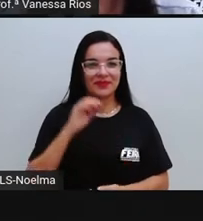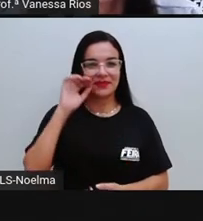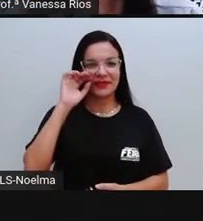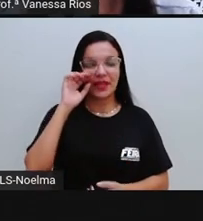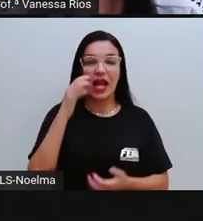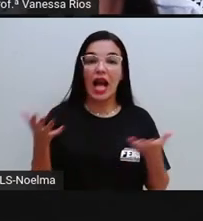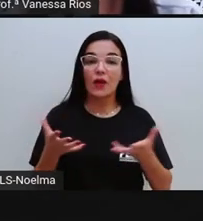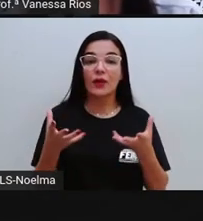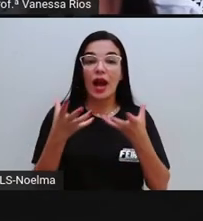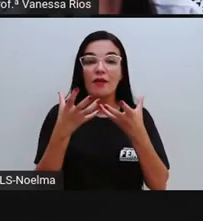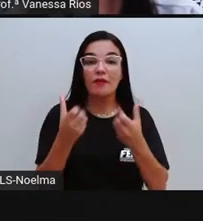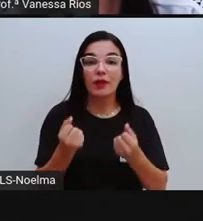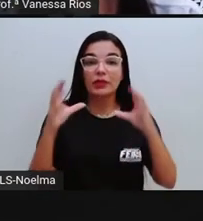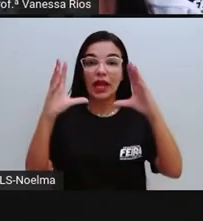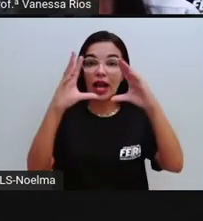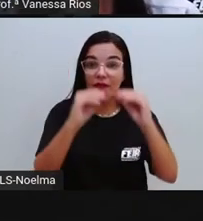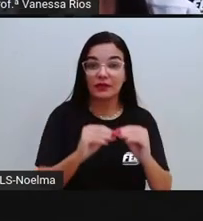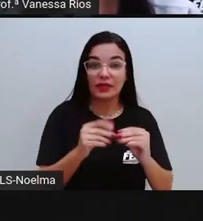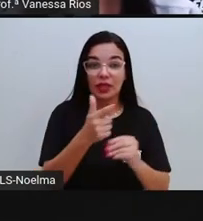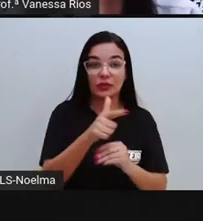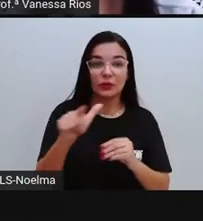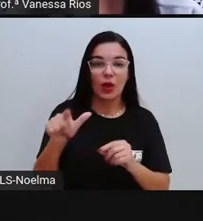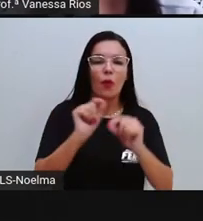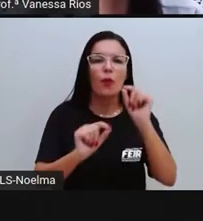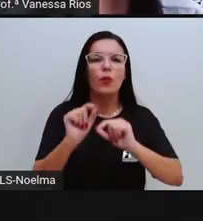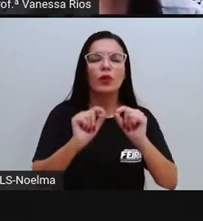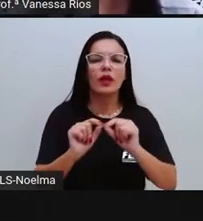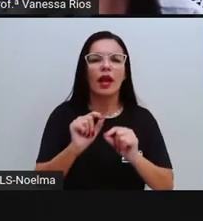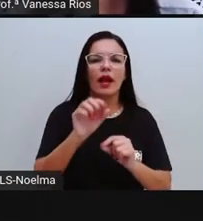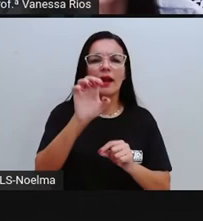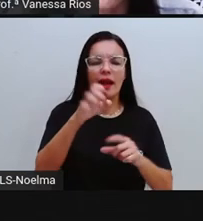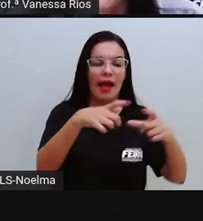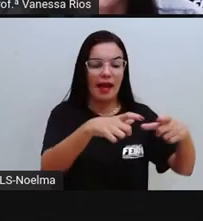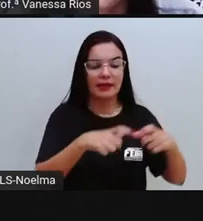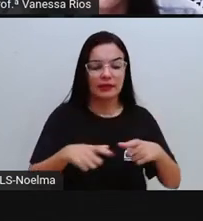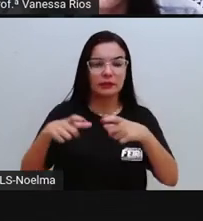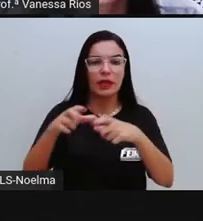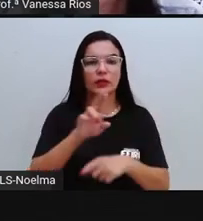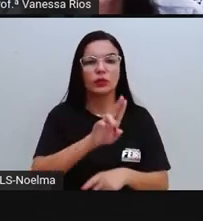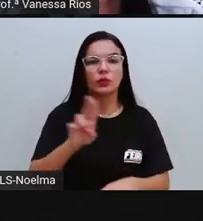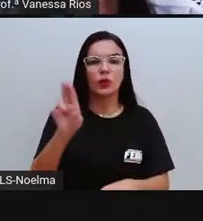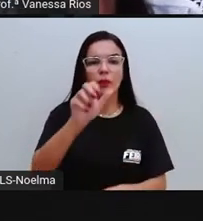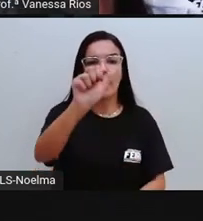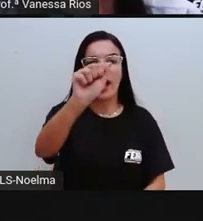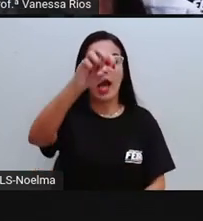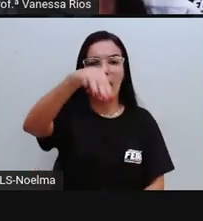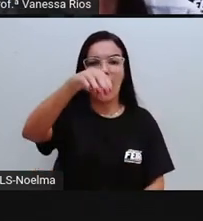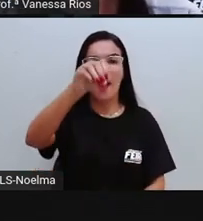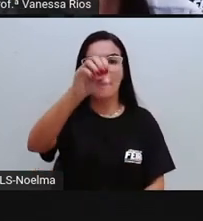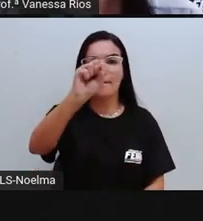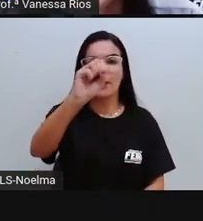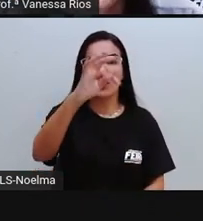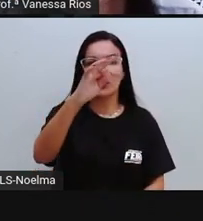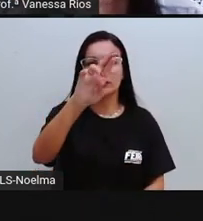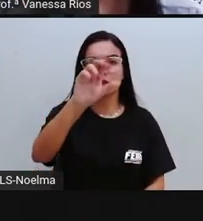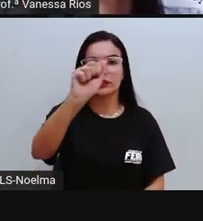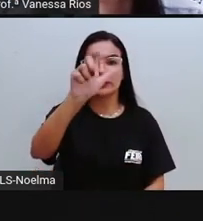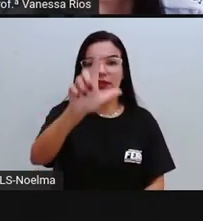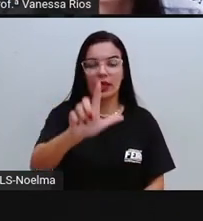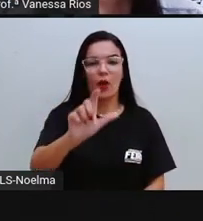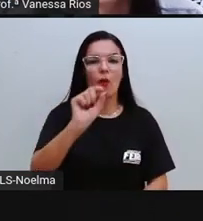E aí, vamos revisar um pouquinho sobre o que é espaço amostral. Espaço amostral é o conjunto